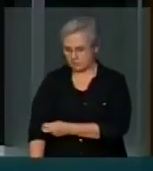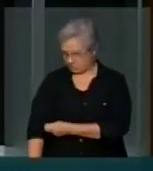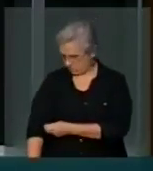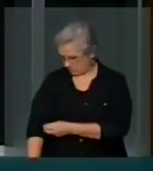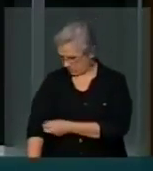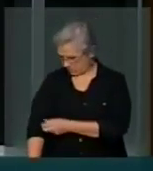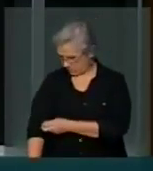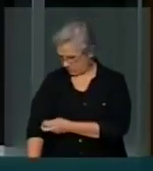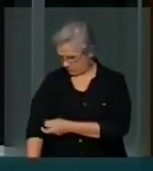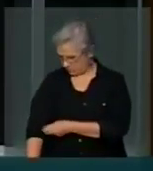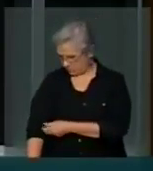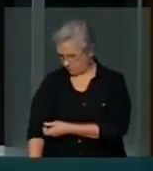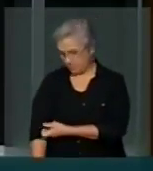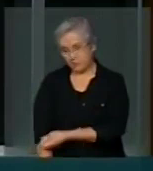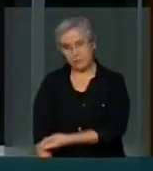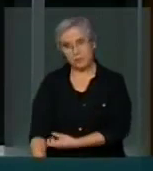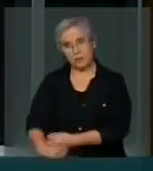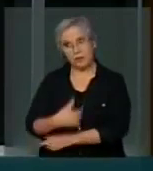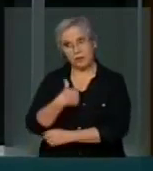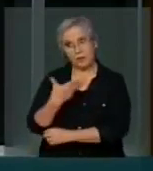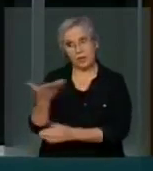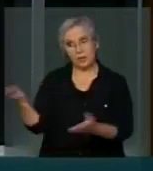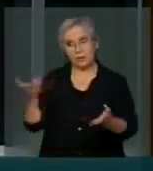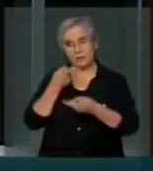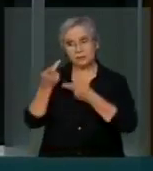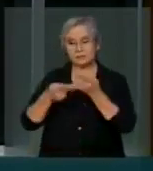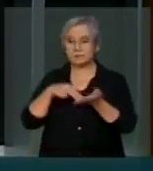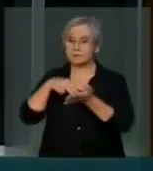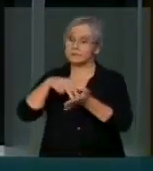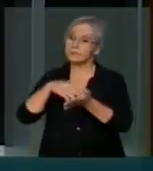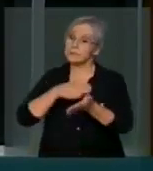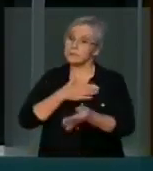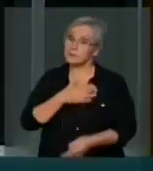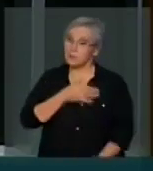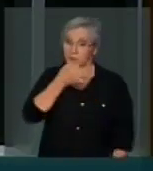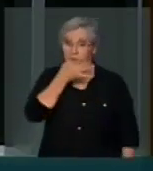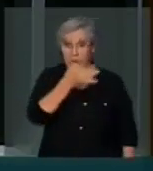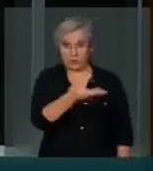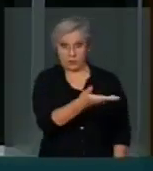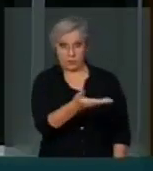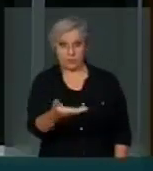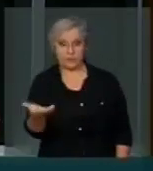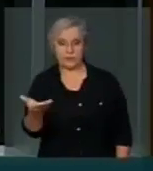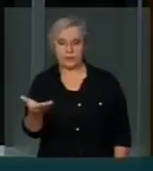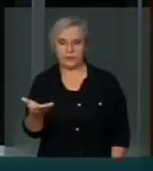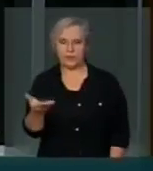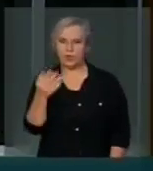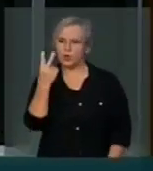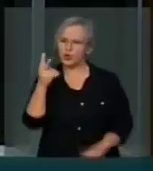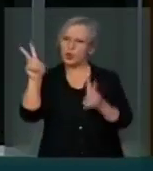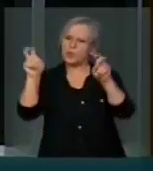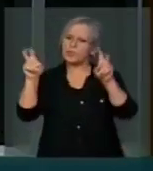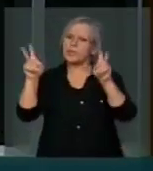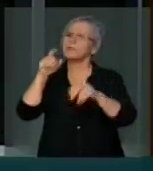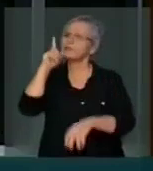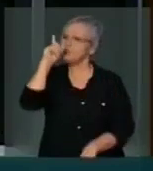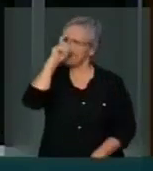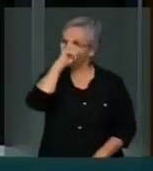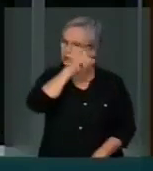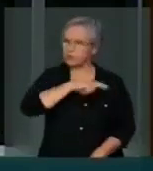quero aqui nessa tribuna externar o meu posicionamento a cerca de dois temas polêmicos.